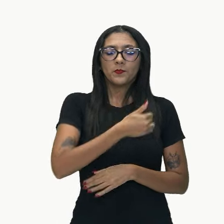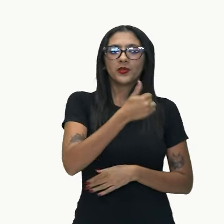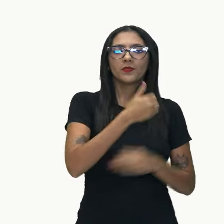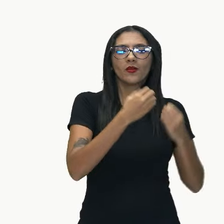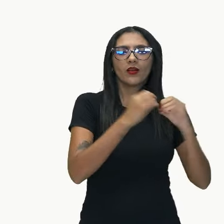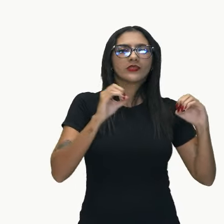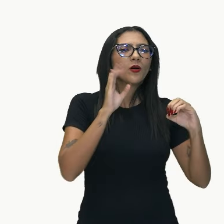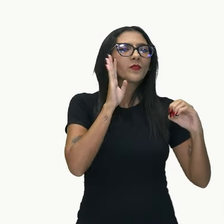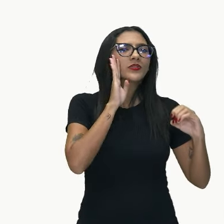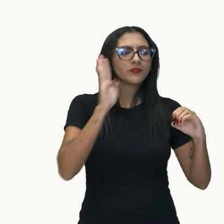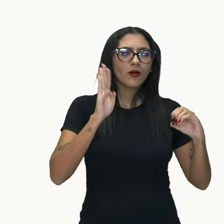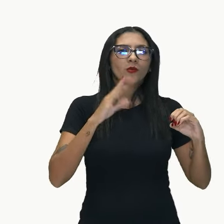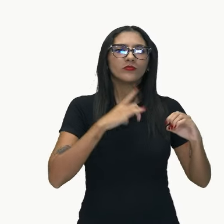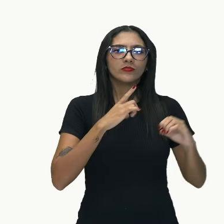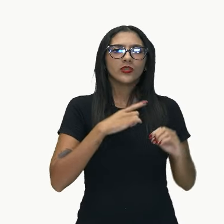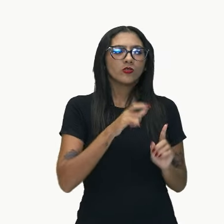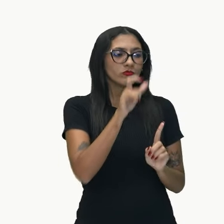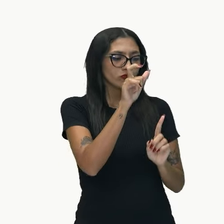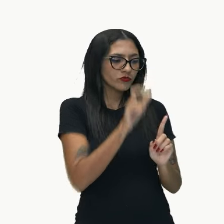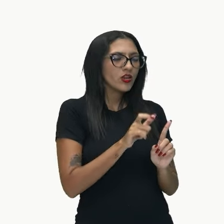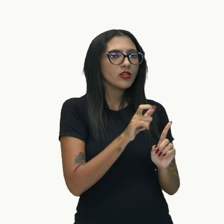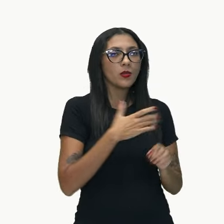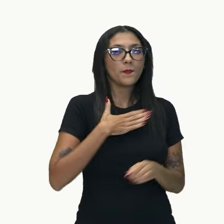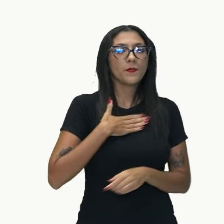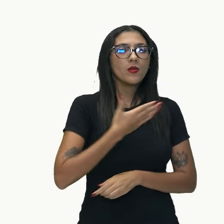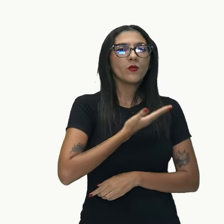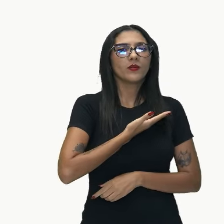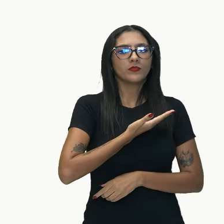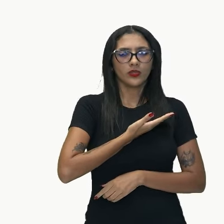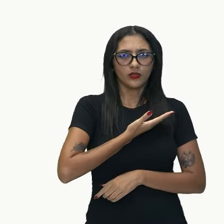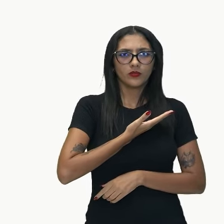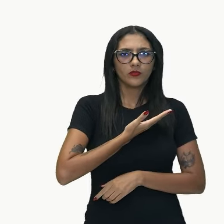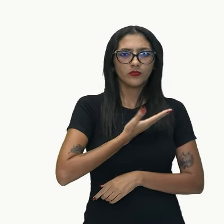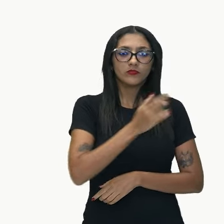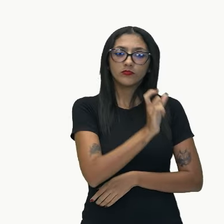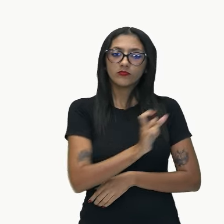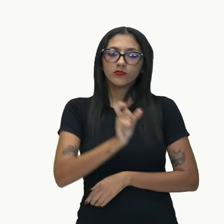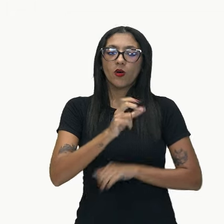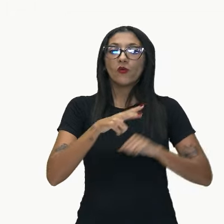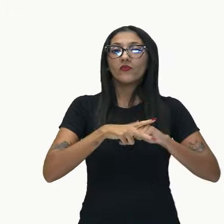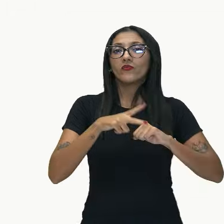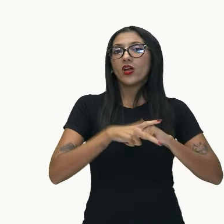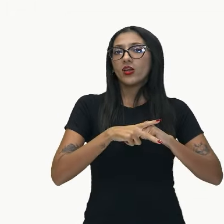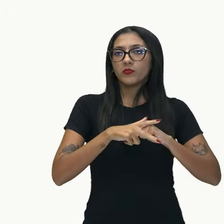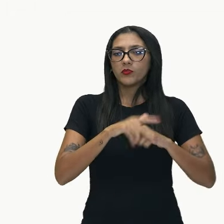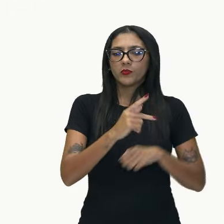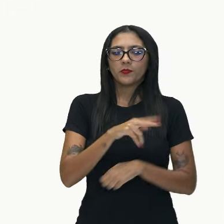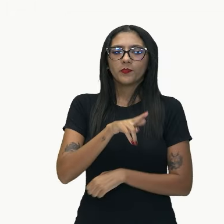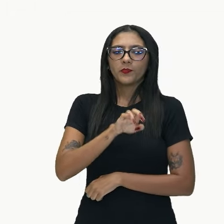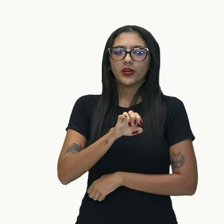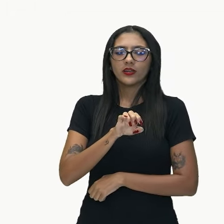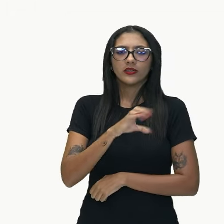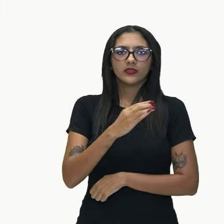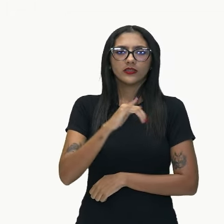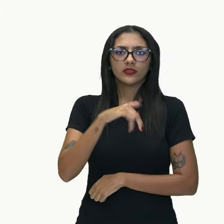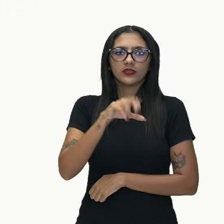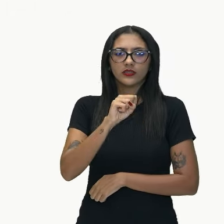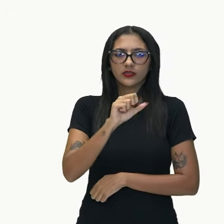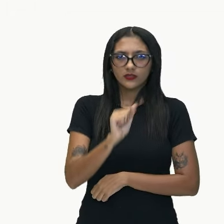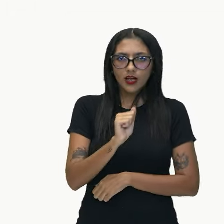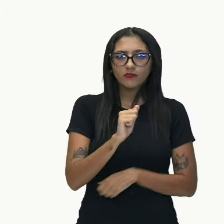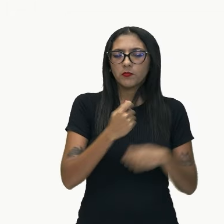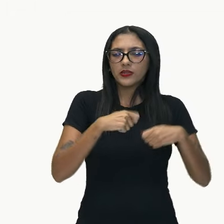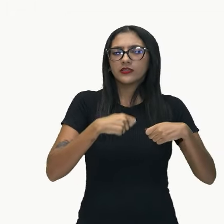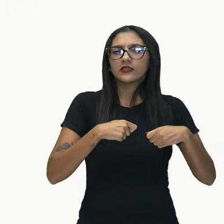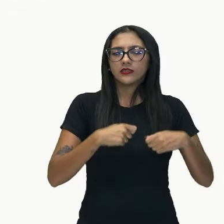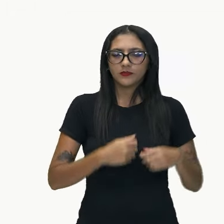o sujeito, que é meu amigo, e temos o verbo, que é precisa, tá? De novo, se eu parasse